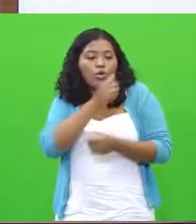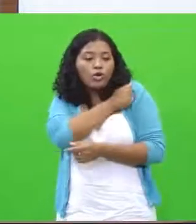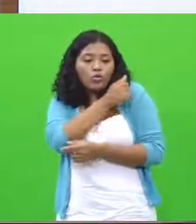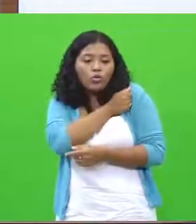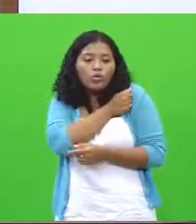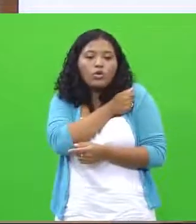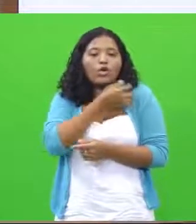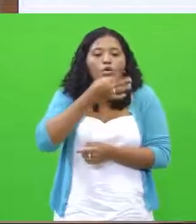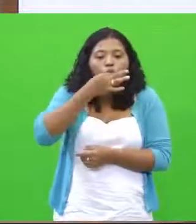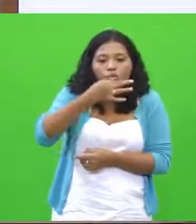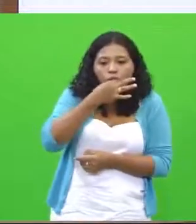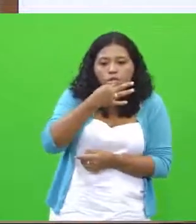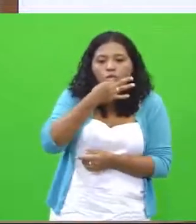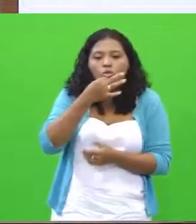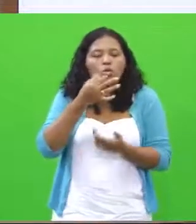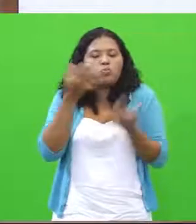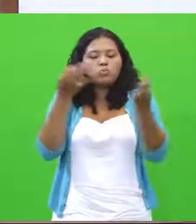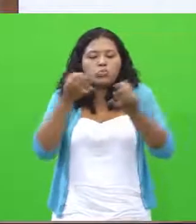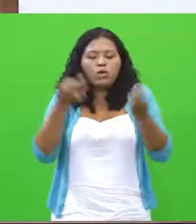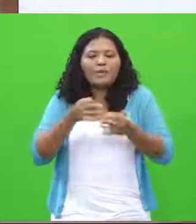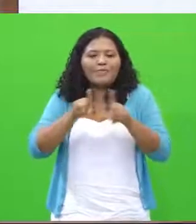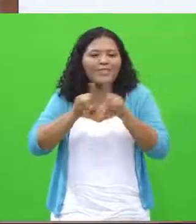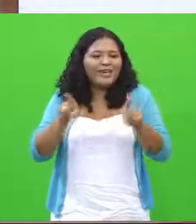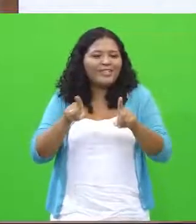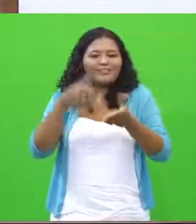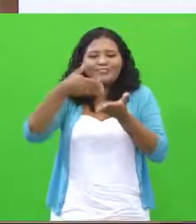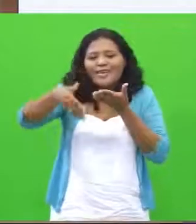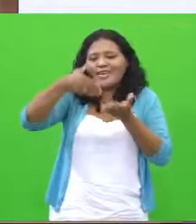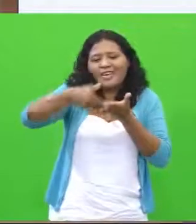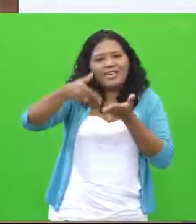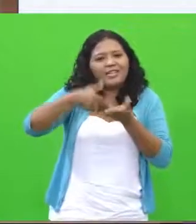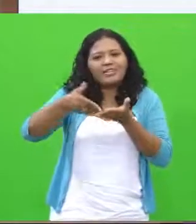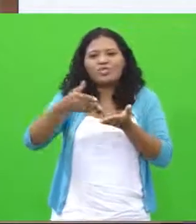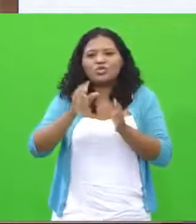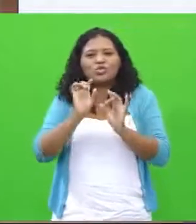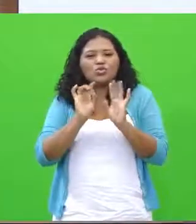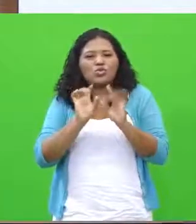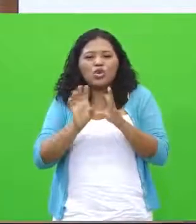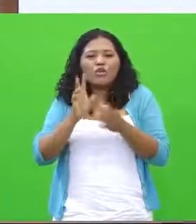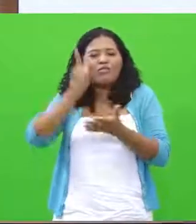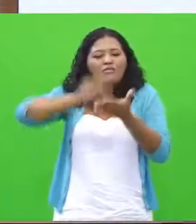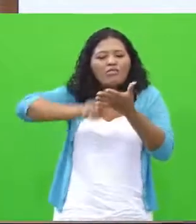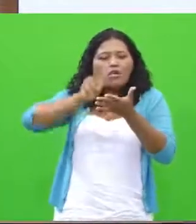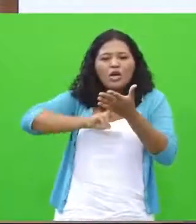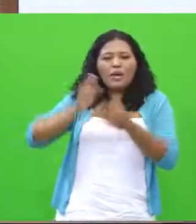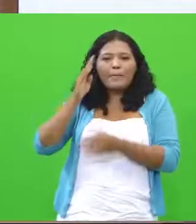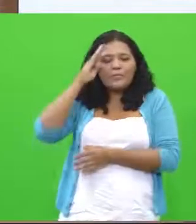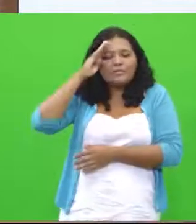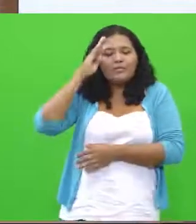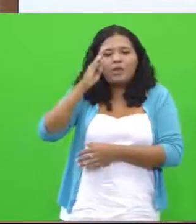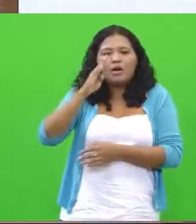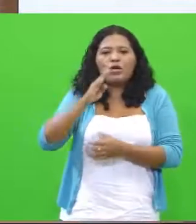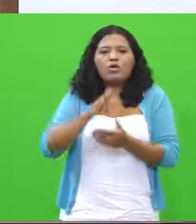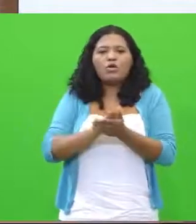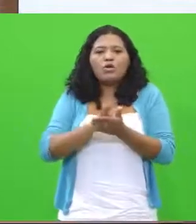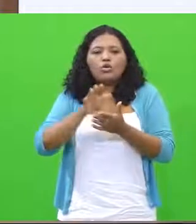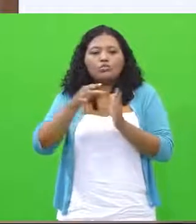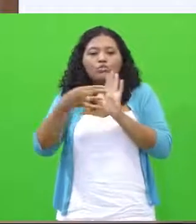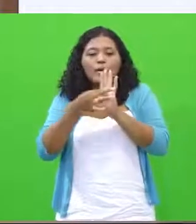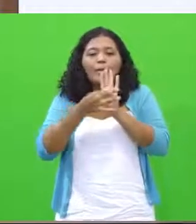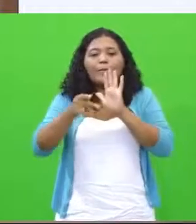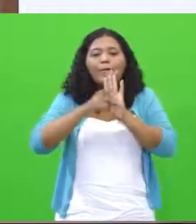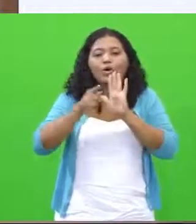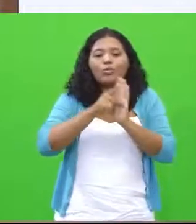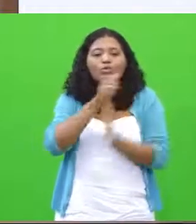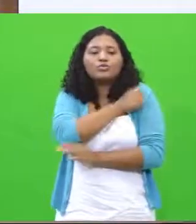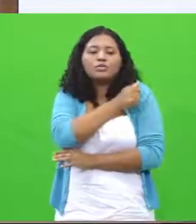desconsideradas com certeza. E vão sobrar só as linhas. Se tiver um número mínimo de linhas exigidos,